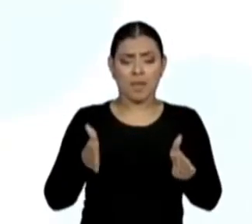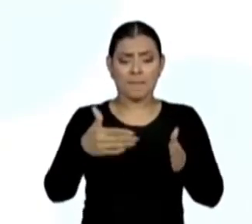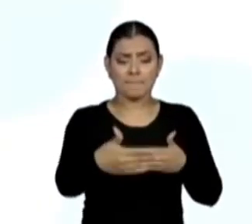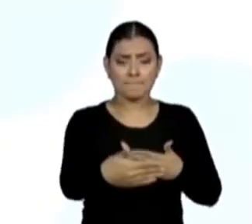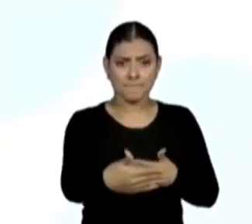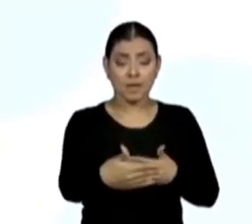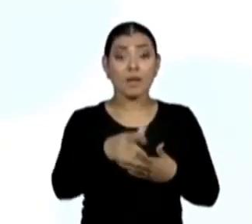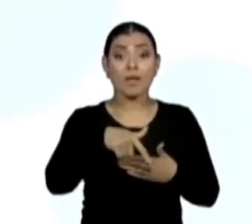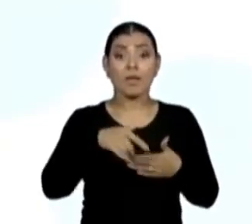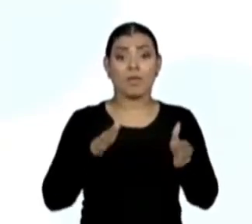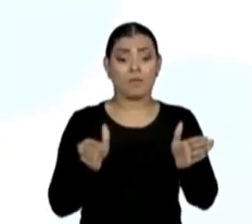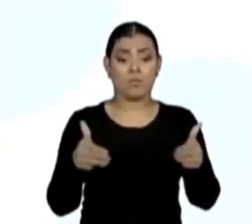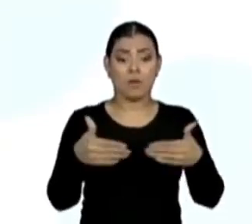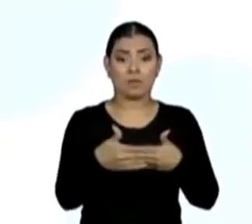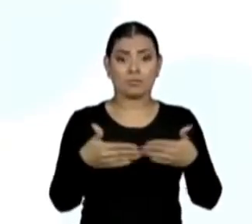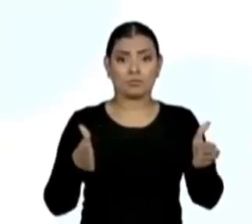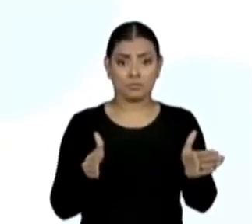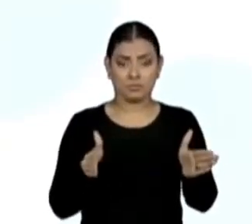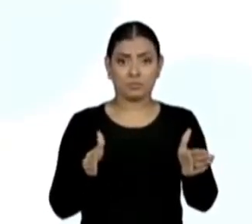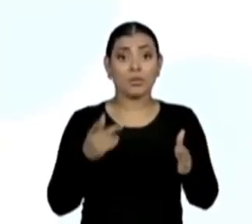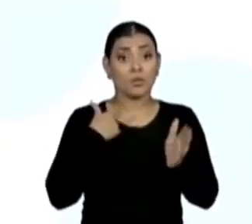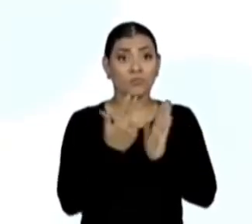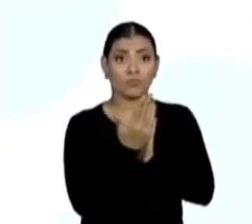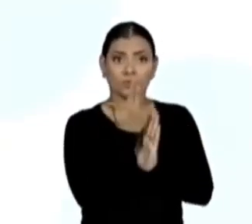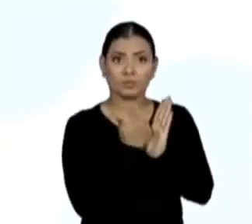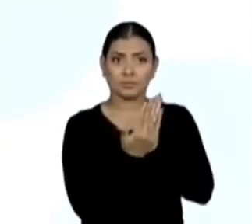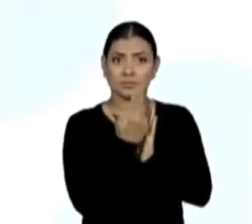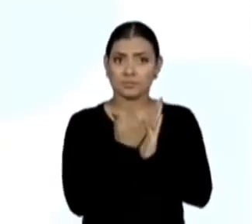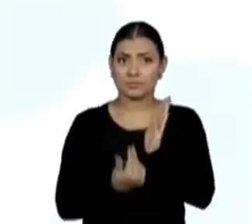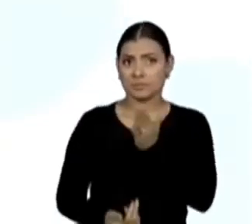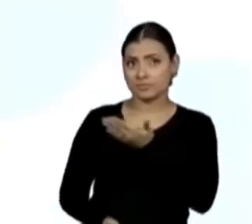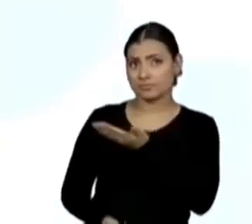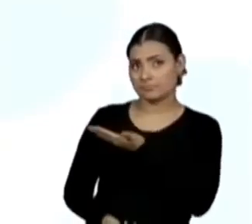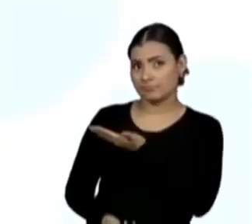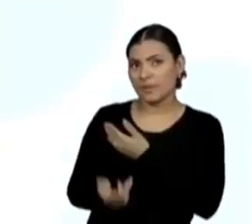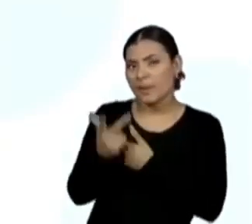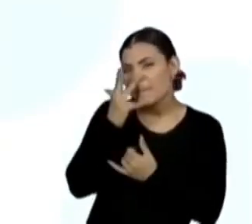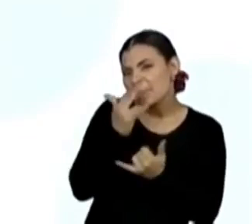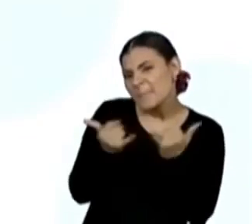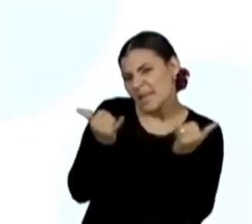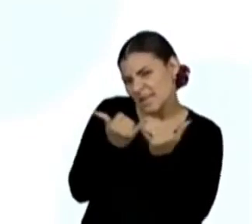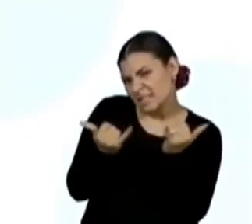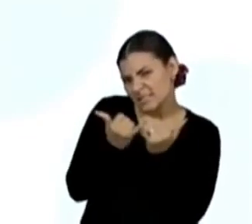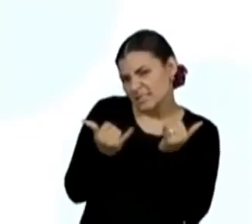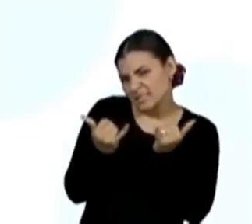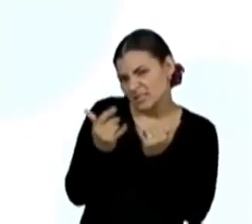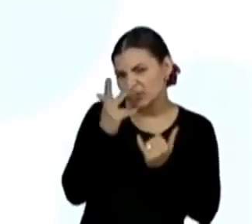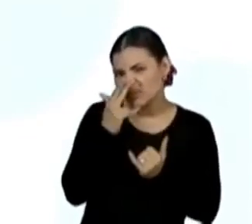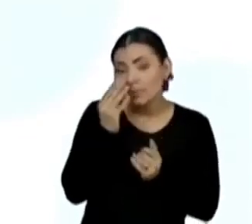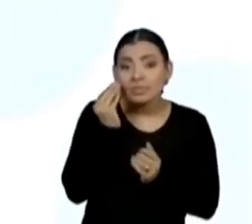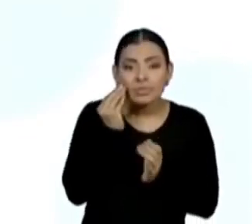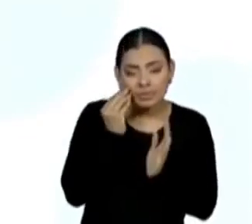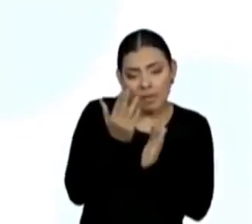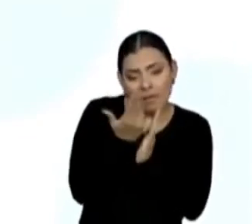que o polígono é um quadrado. Então, eu vou desenhar algo bem parecido com o quadrado aqui.